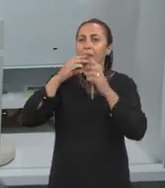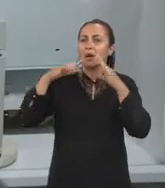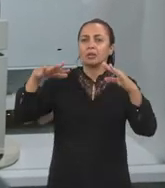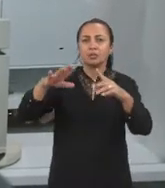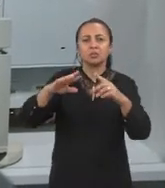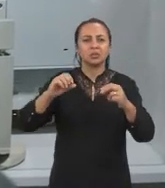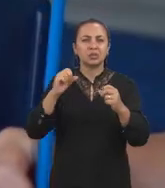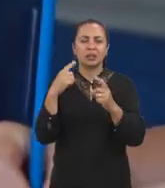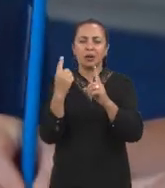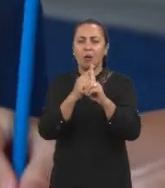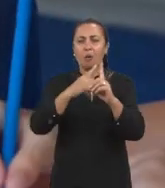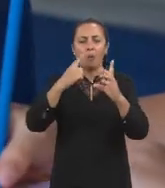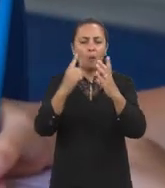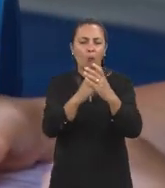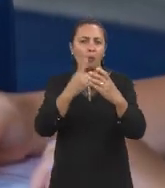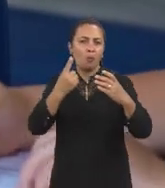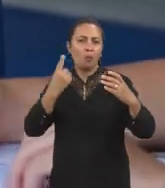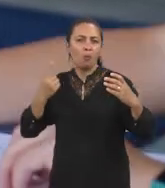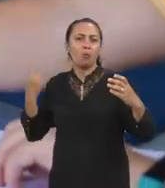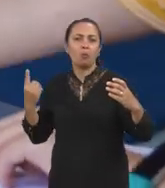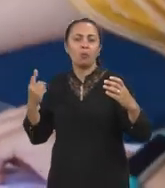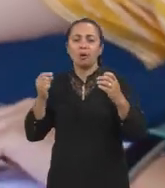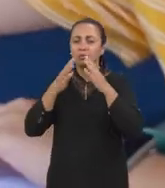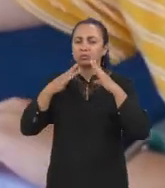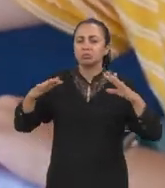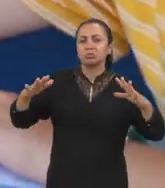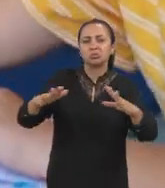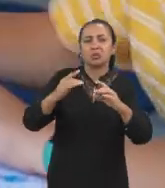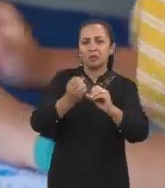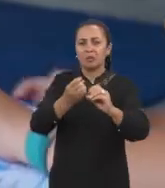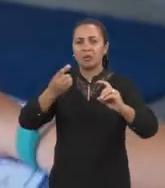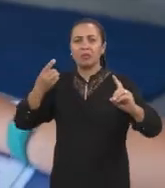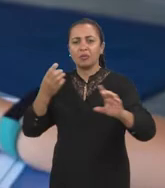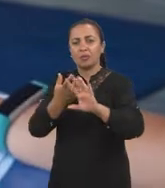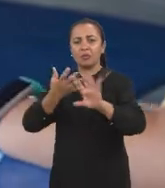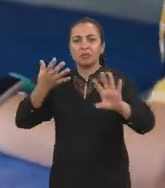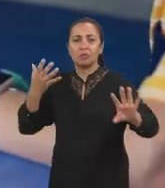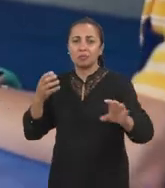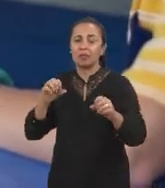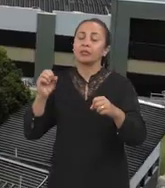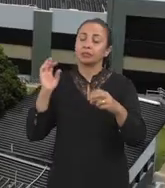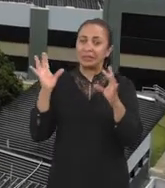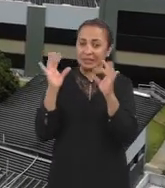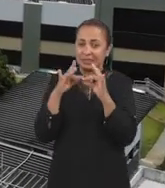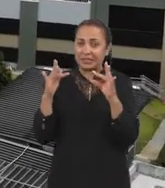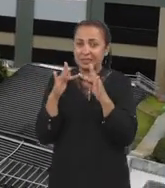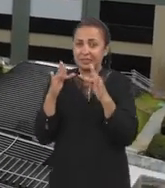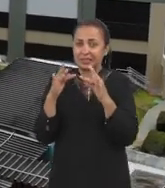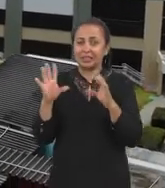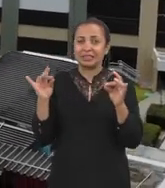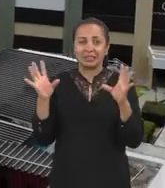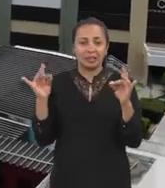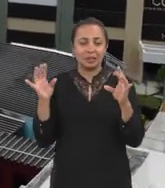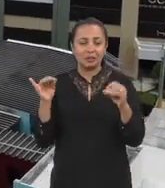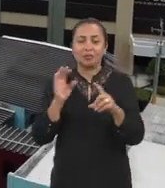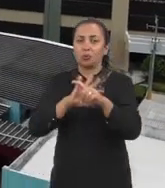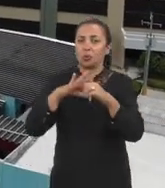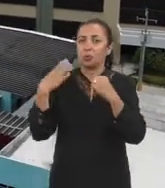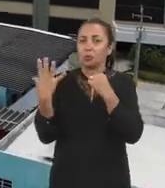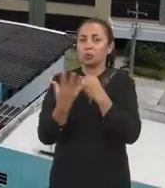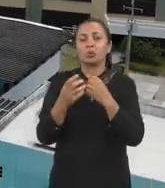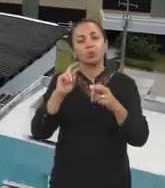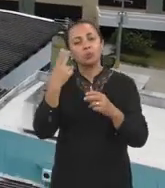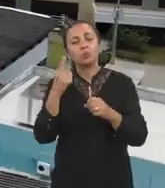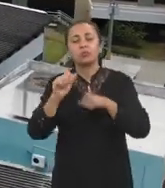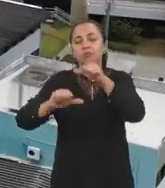distanciamento, medo de contaminação pelo novo coronavírus. Vírus quer seja pelas